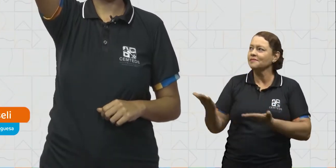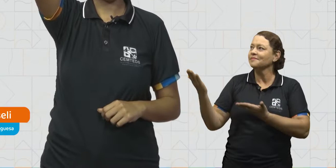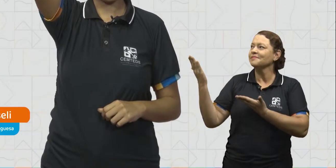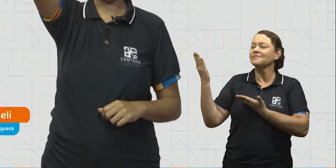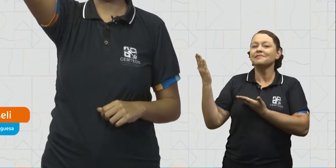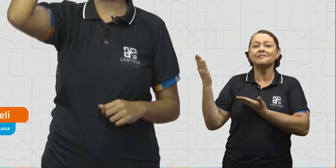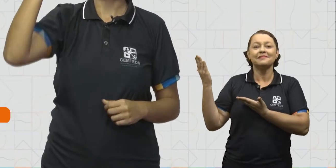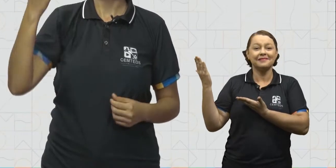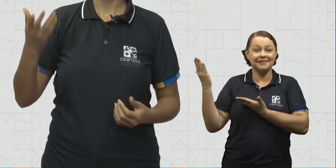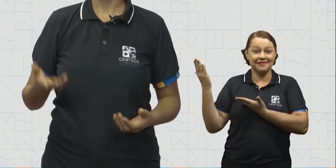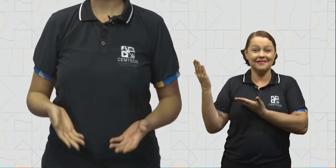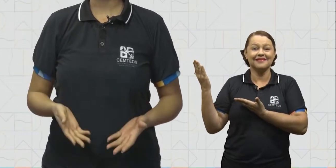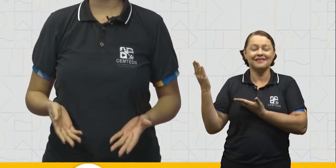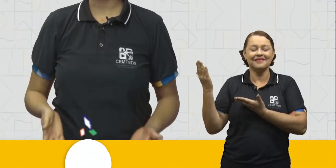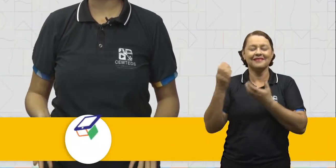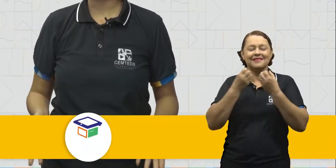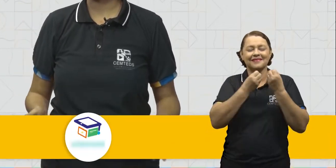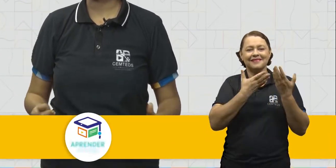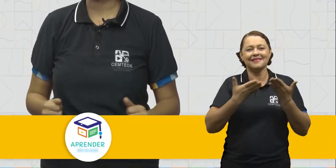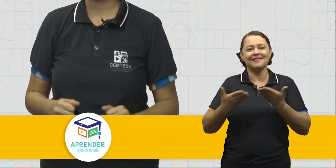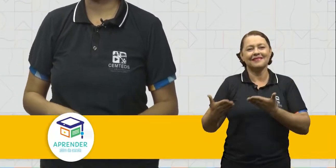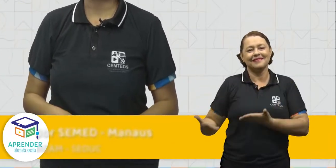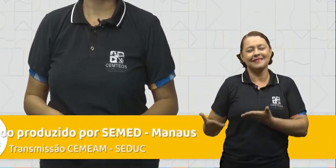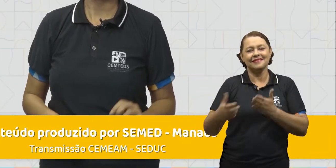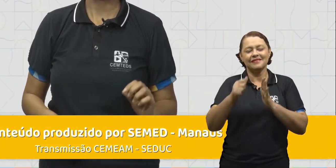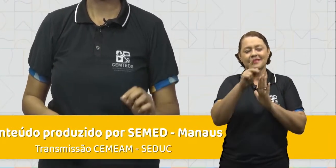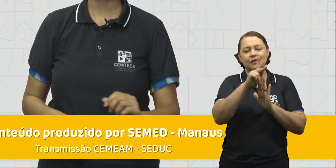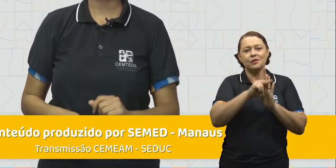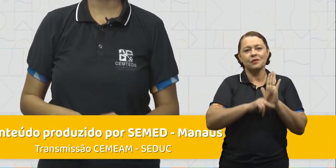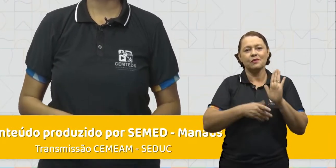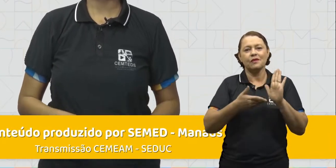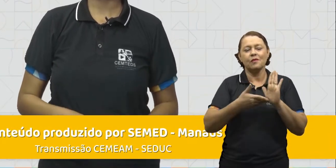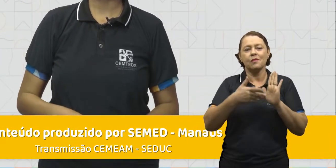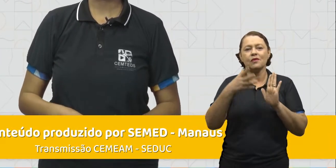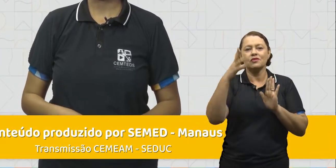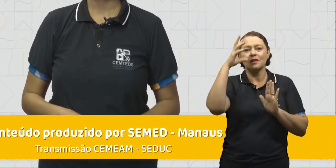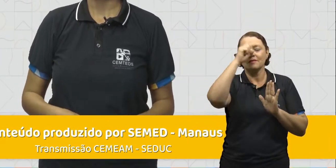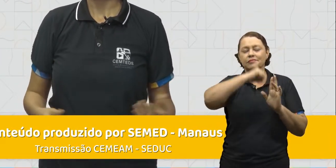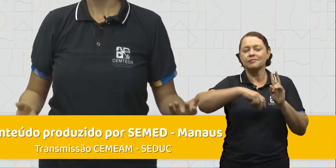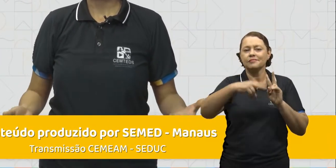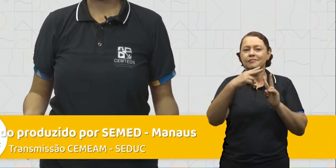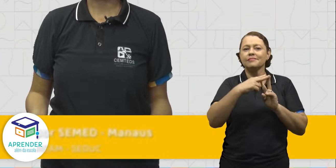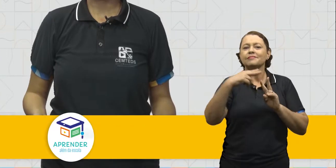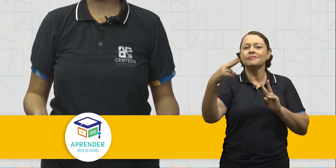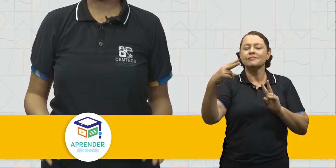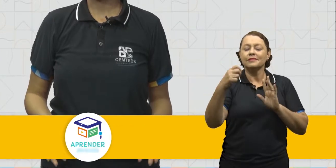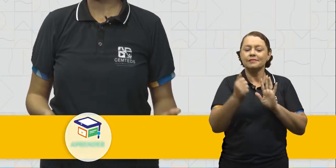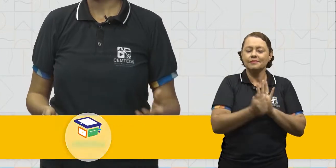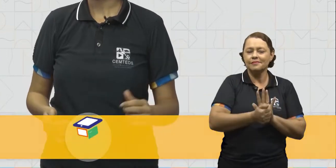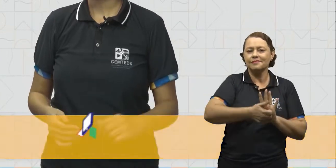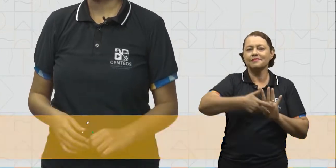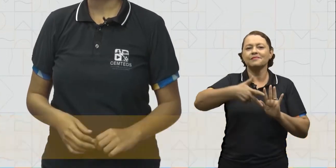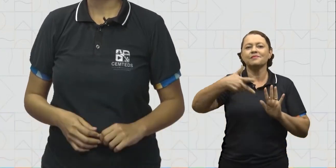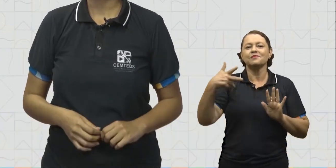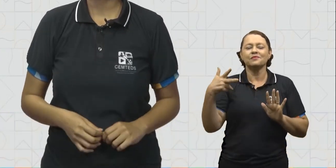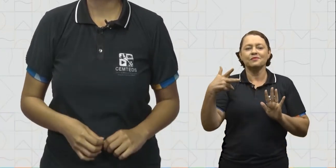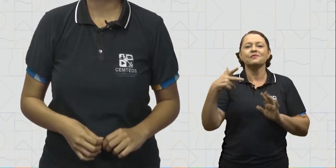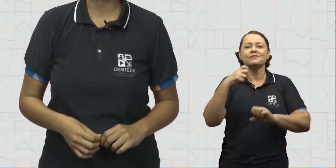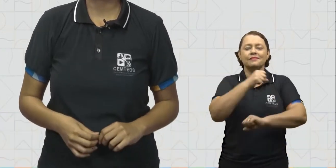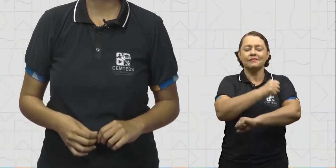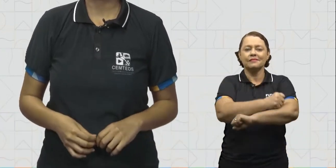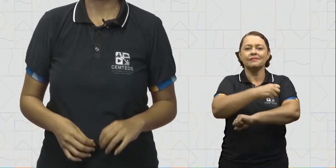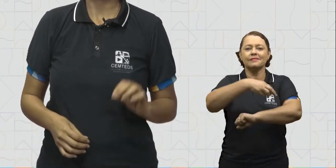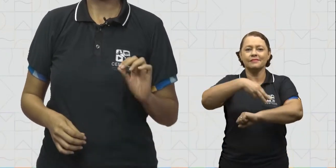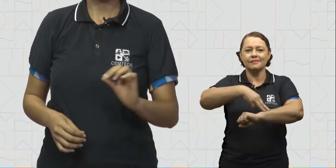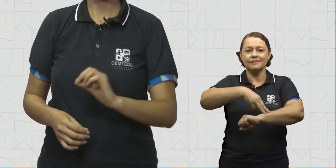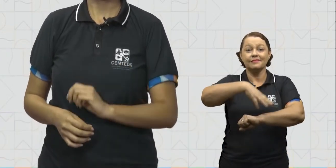surda é esse. Bem-vindo ao projeto Aprender Além da Escola, do Centro de Mídias e Tecnologias